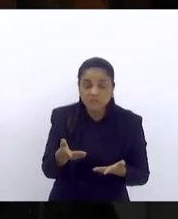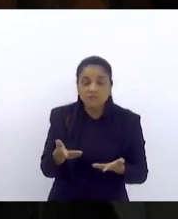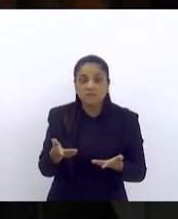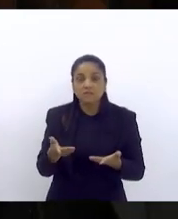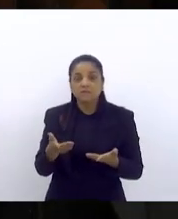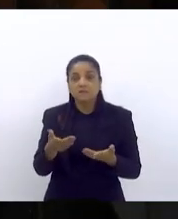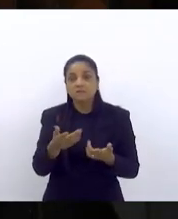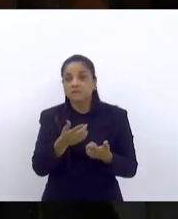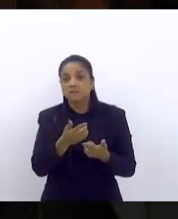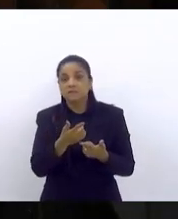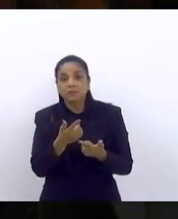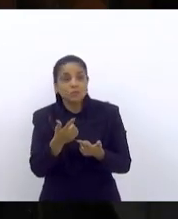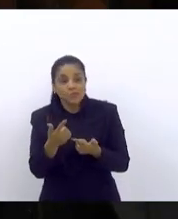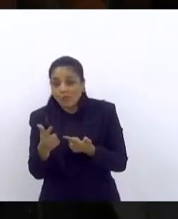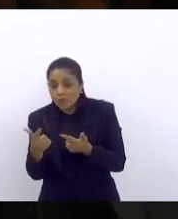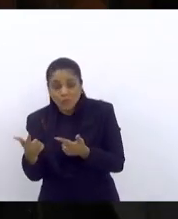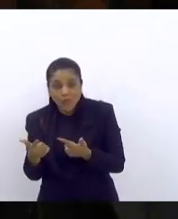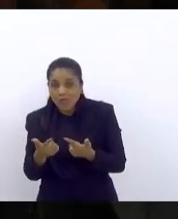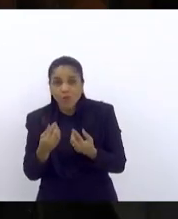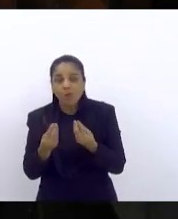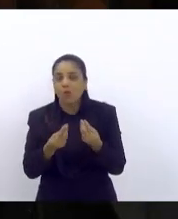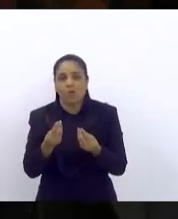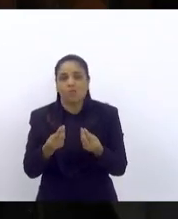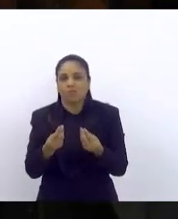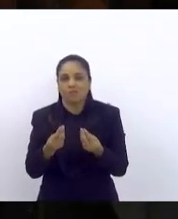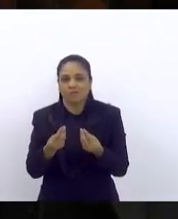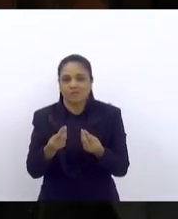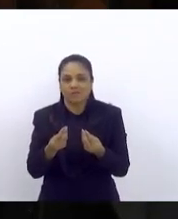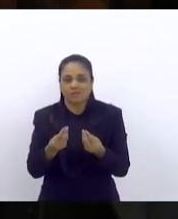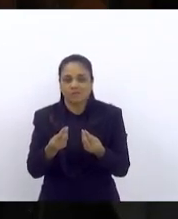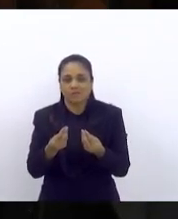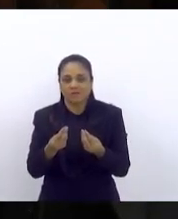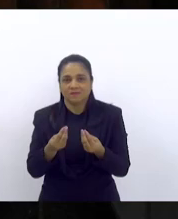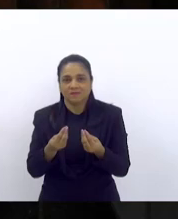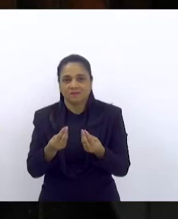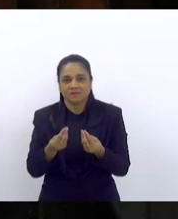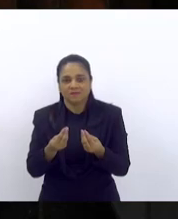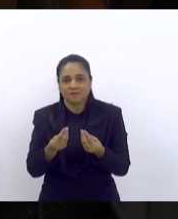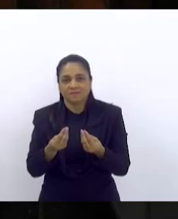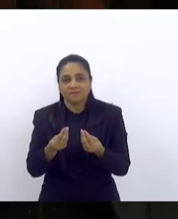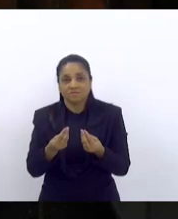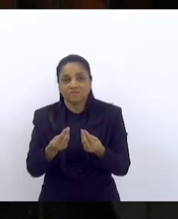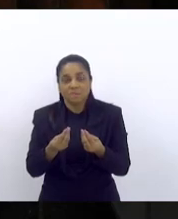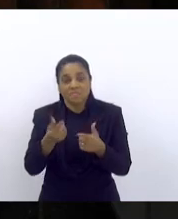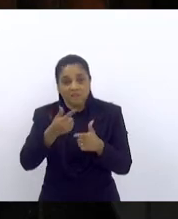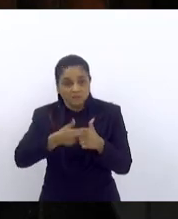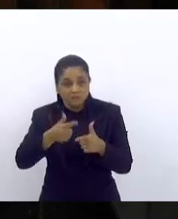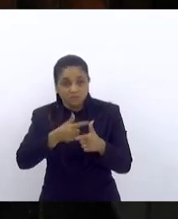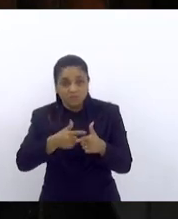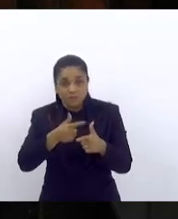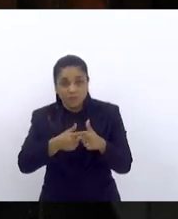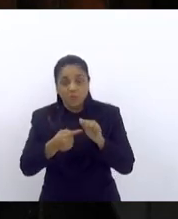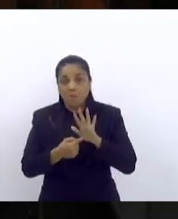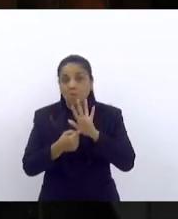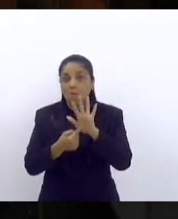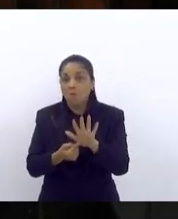que nesta licitação esteja previsto